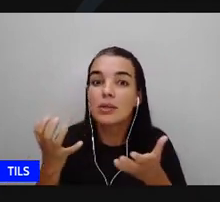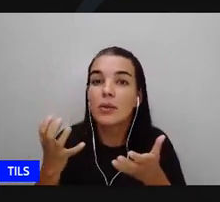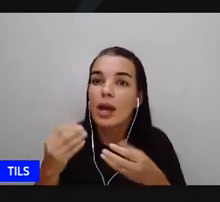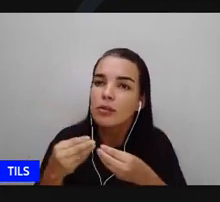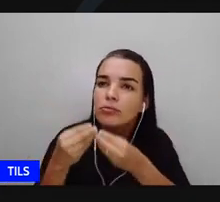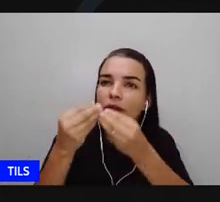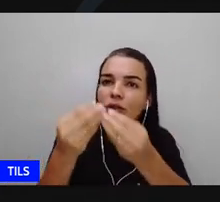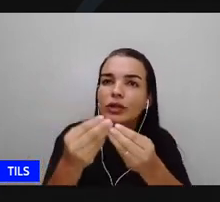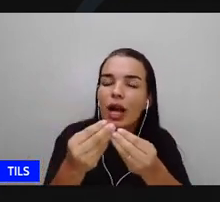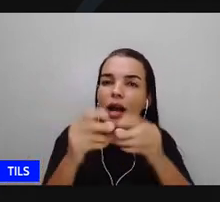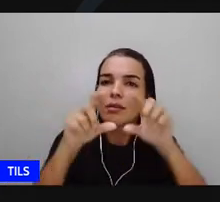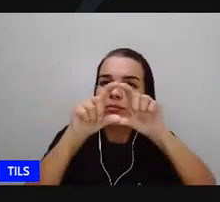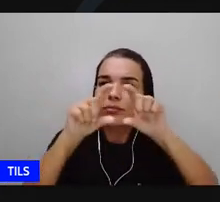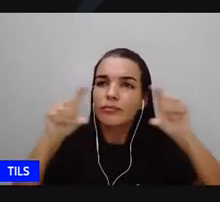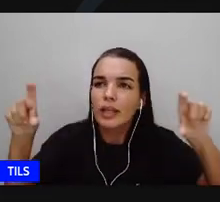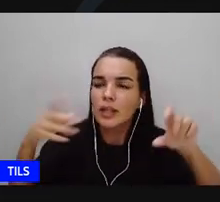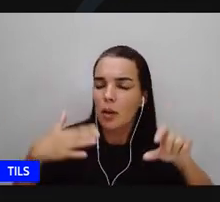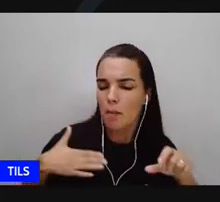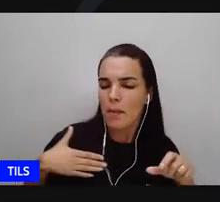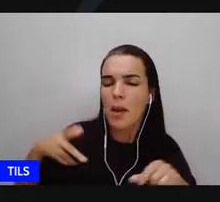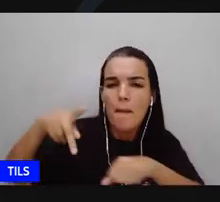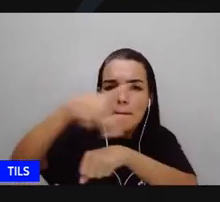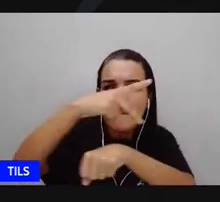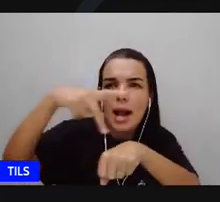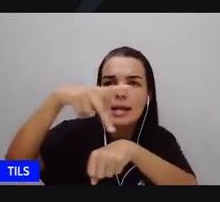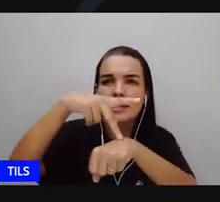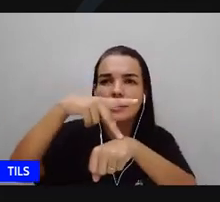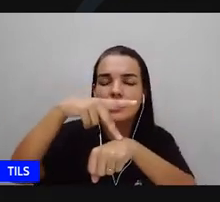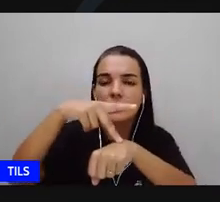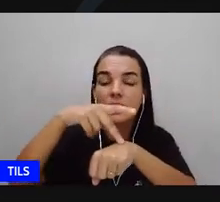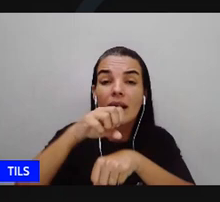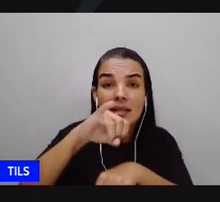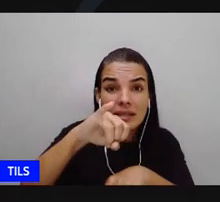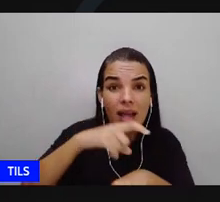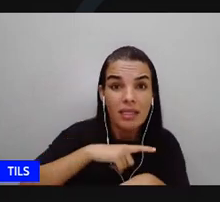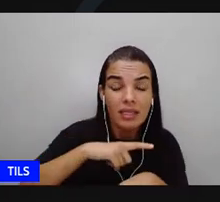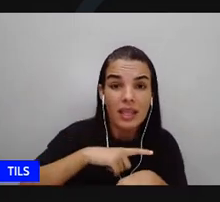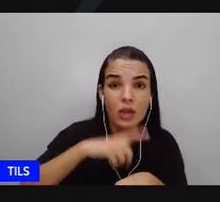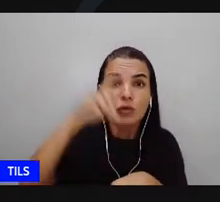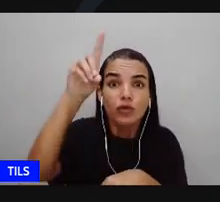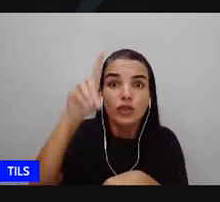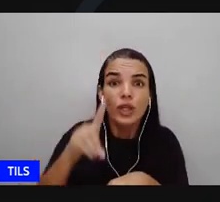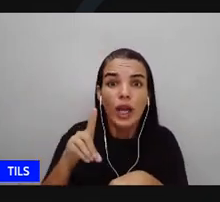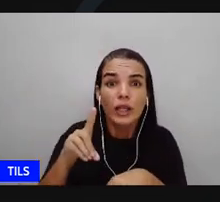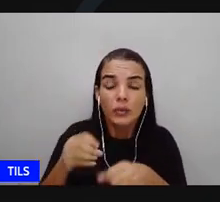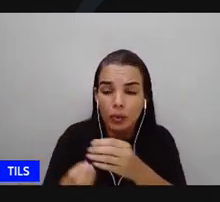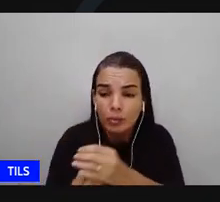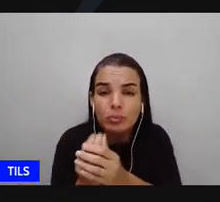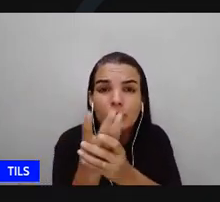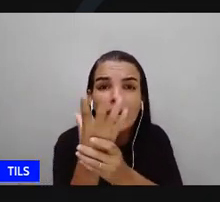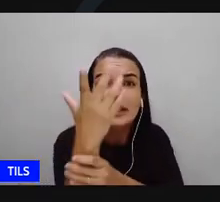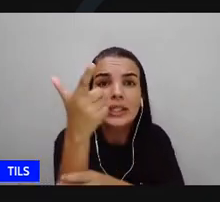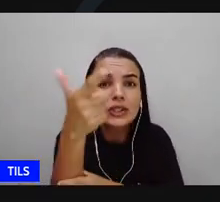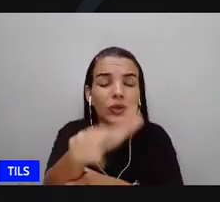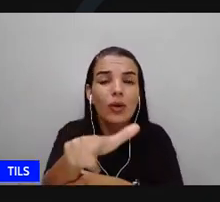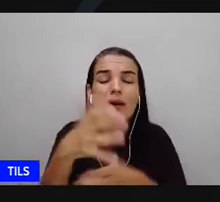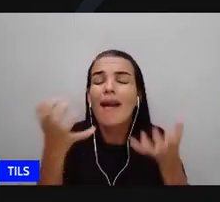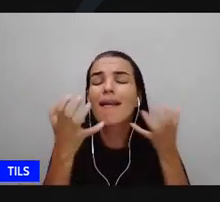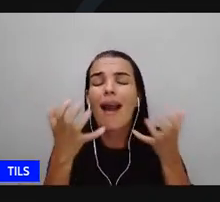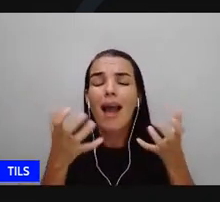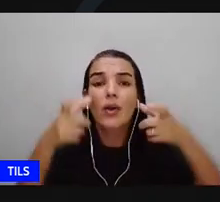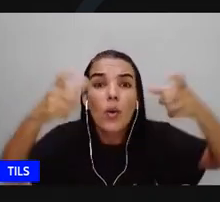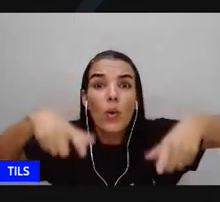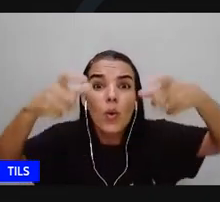se é que temos o direito de renascer quero um lugar onde o preto é feliz